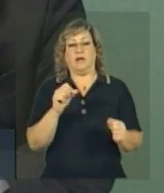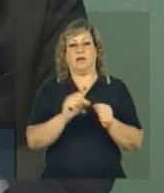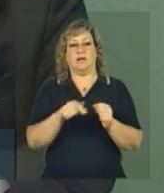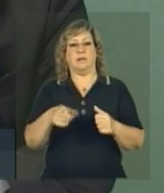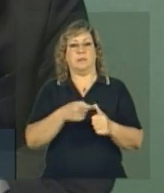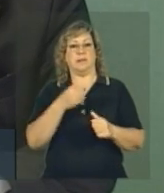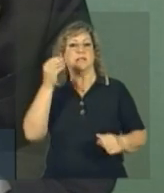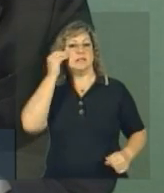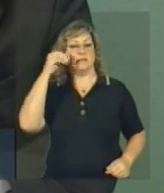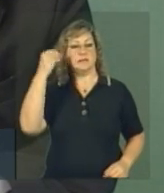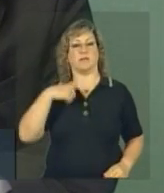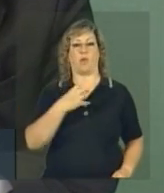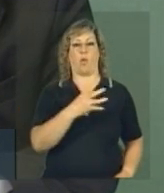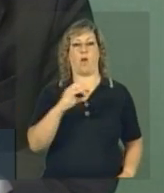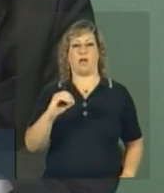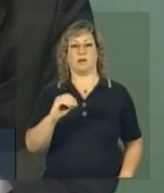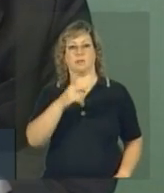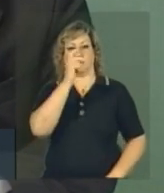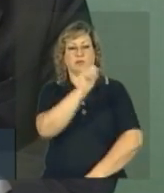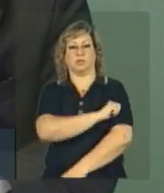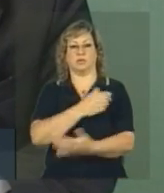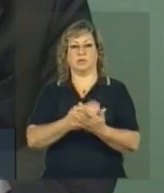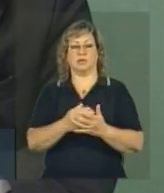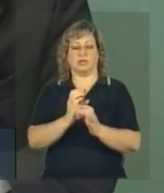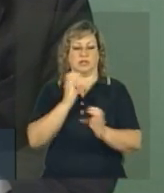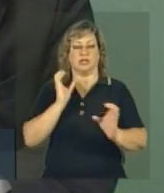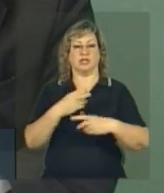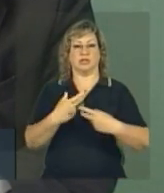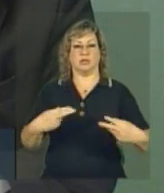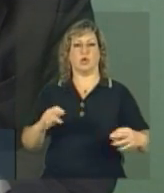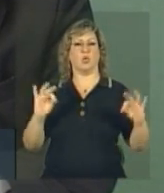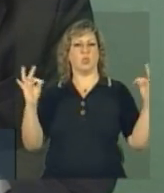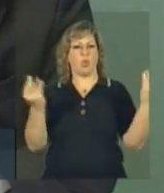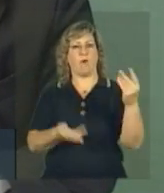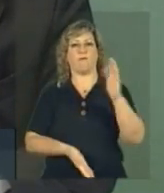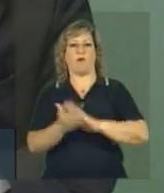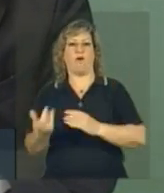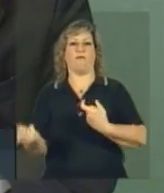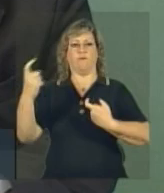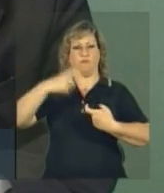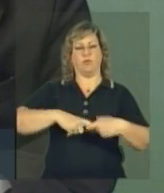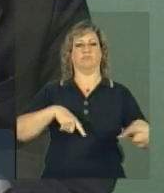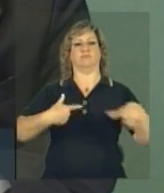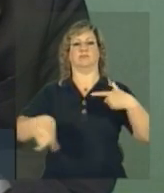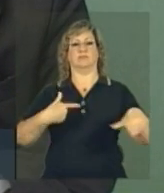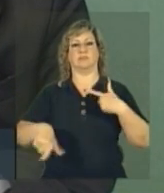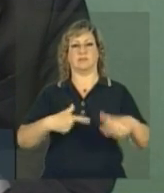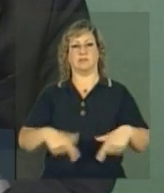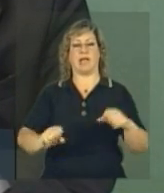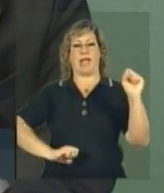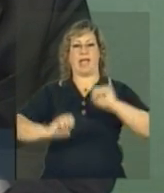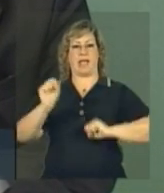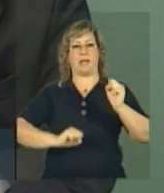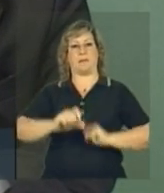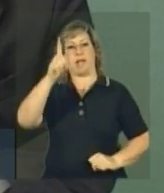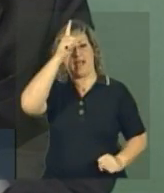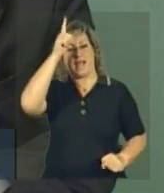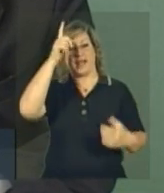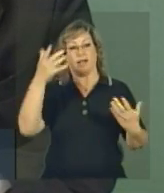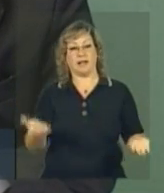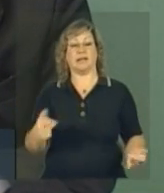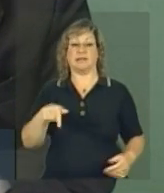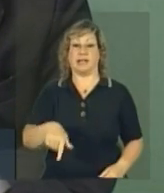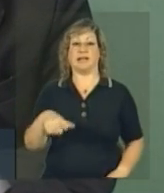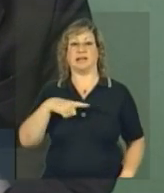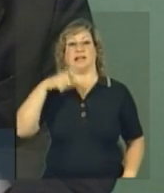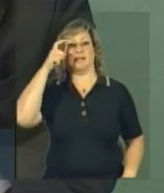mandamos 400 estudantes de engenharia, de graduação. Todos voltaram e todos estão trabalhando em empresas alemãs. Portanto, esse